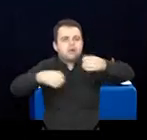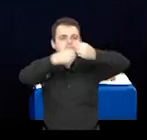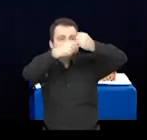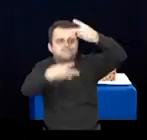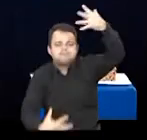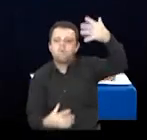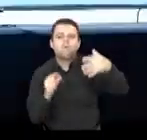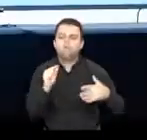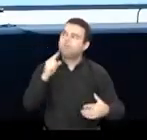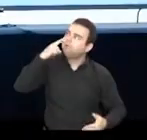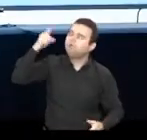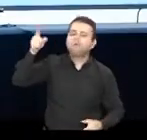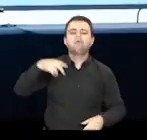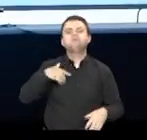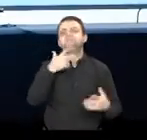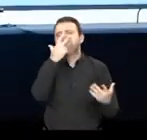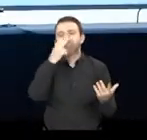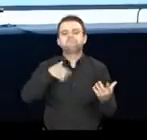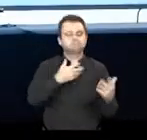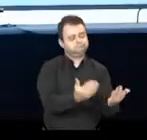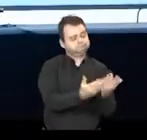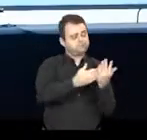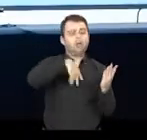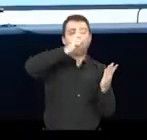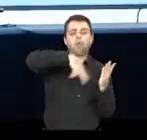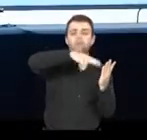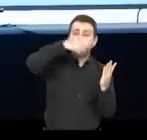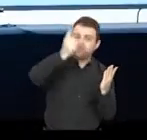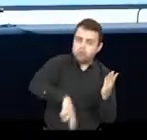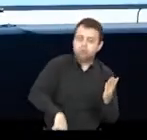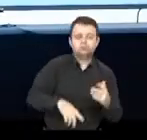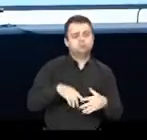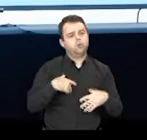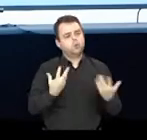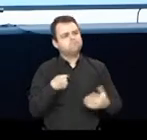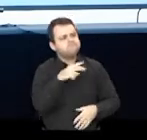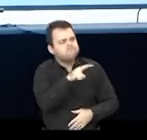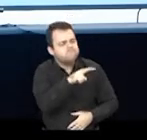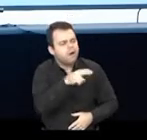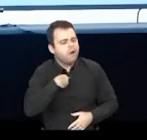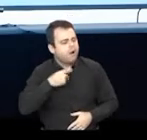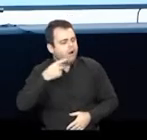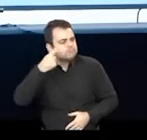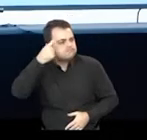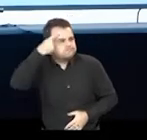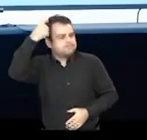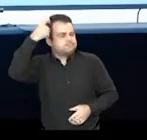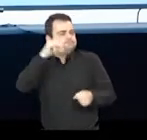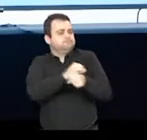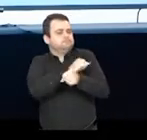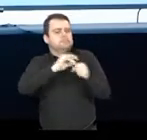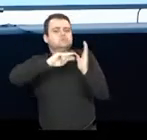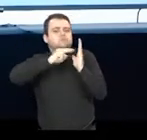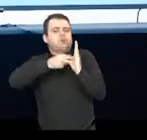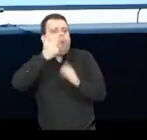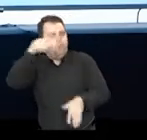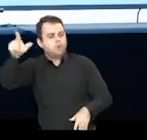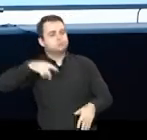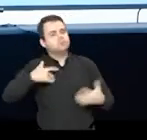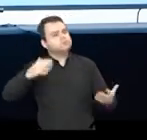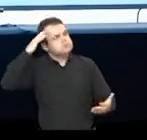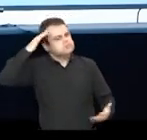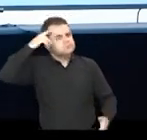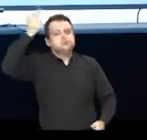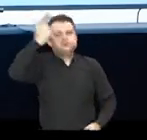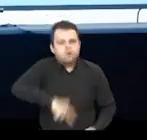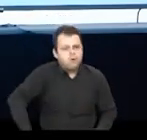releitura? Reler, ler novamente, dar novo significado, reinterpretar, pensar mais uma